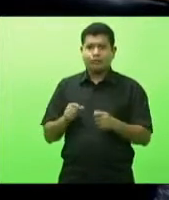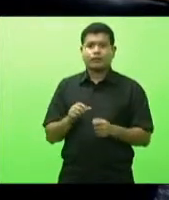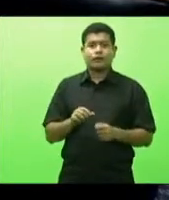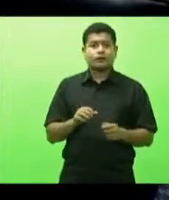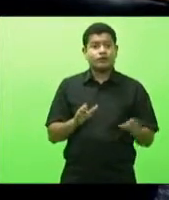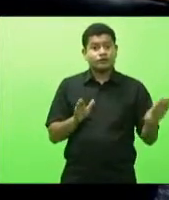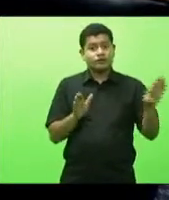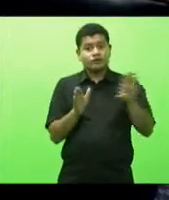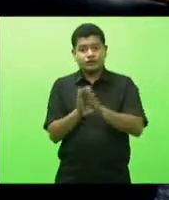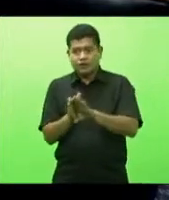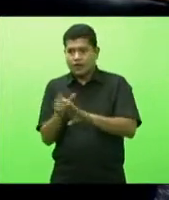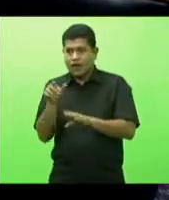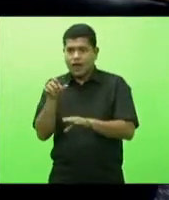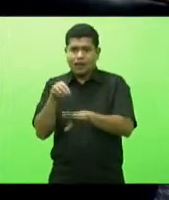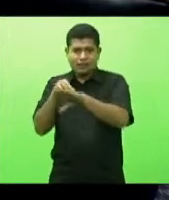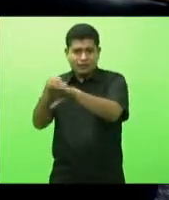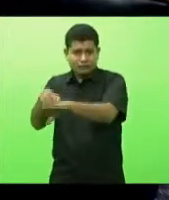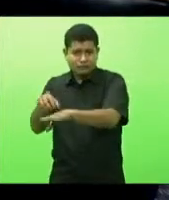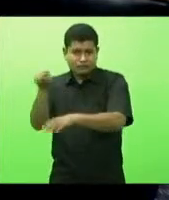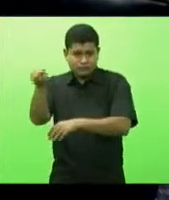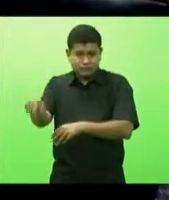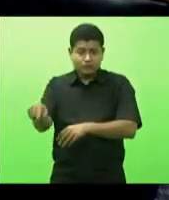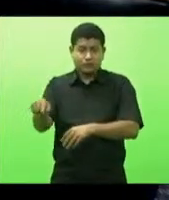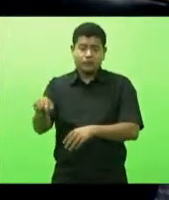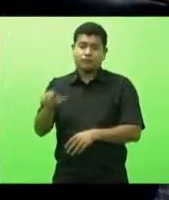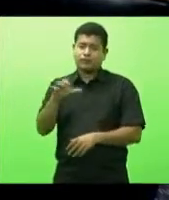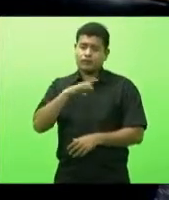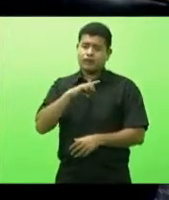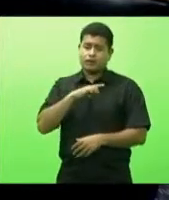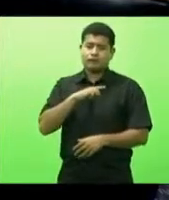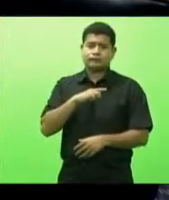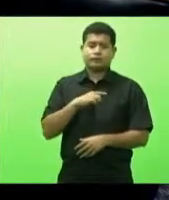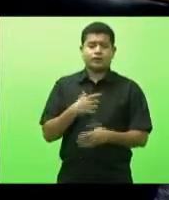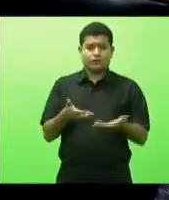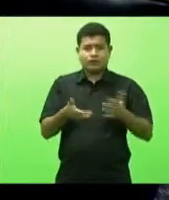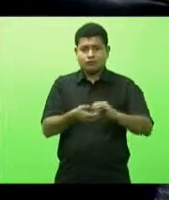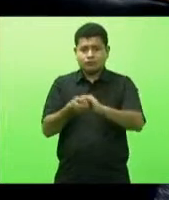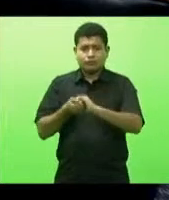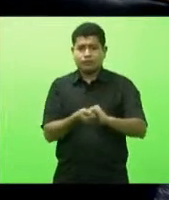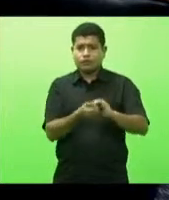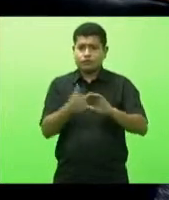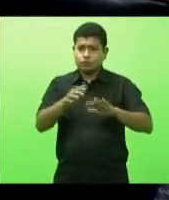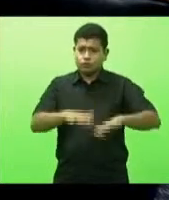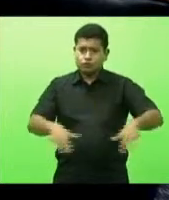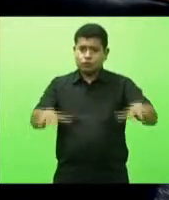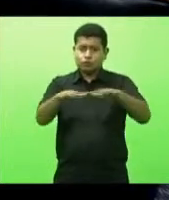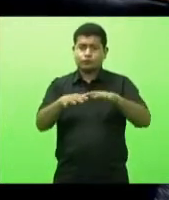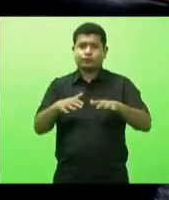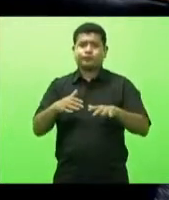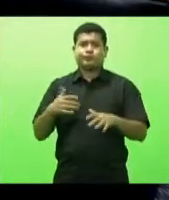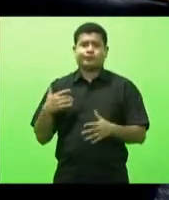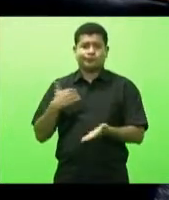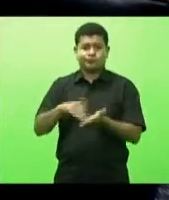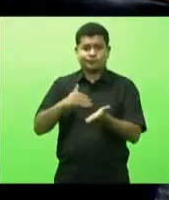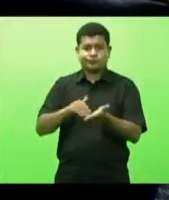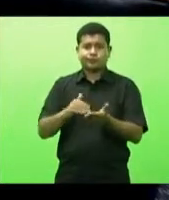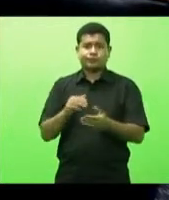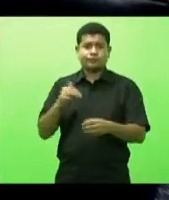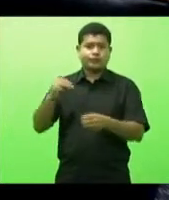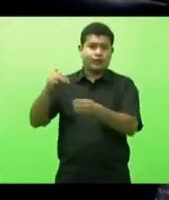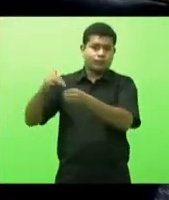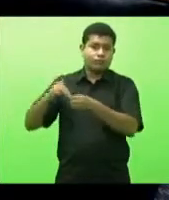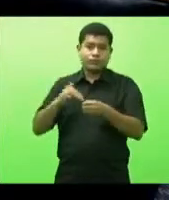trabalho e eu quero aqui cumprimentar a todos os secretários municipais de saúde e também ao secretário André Mota a grande